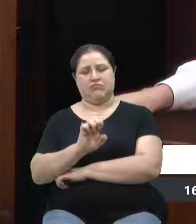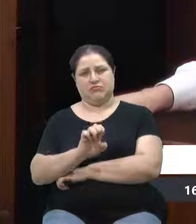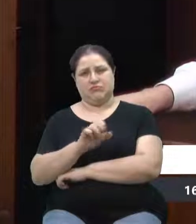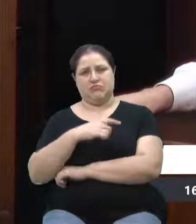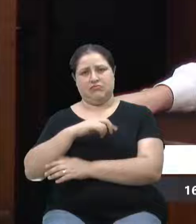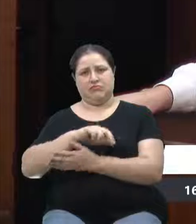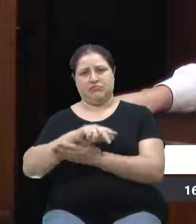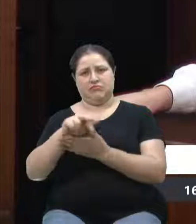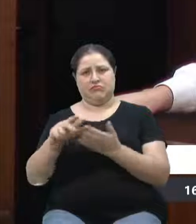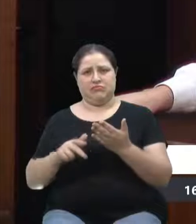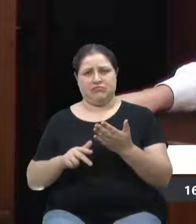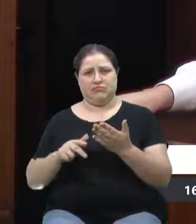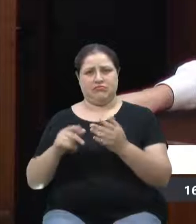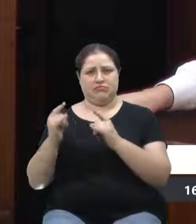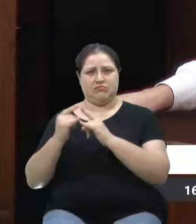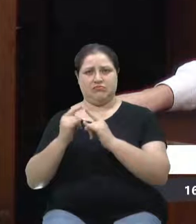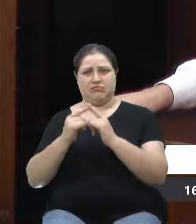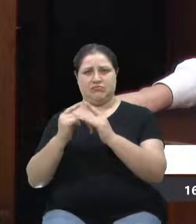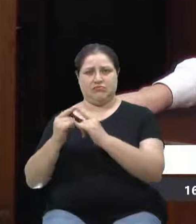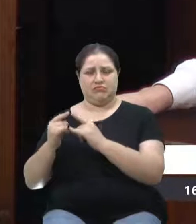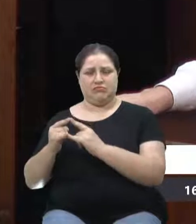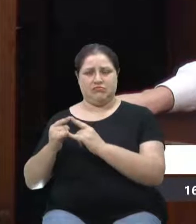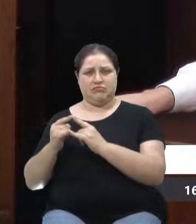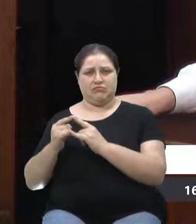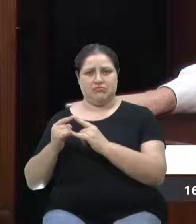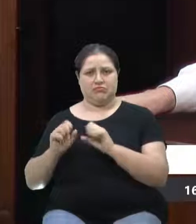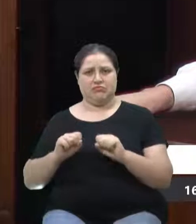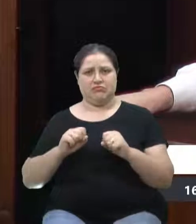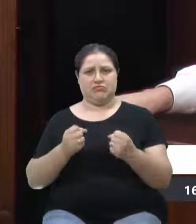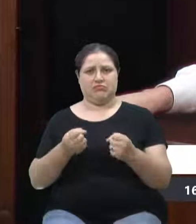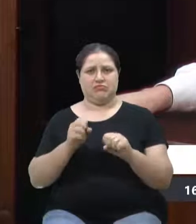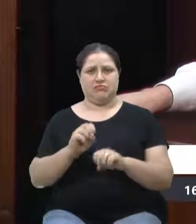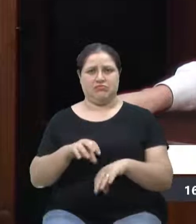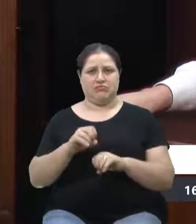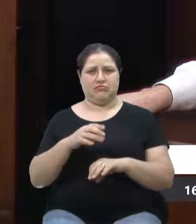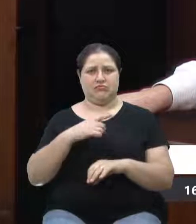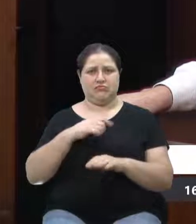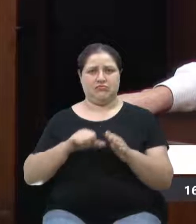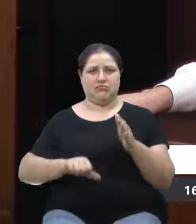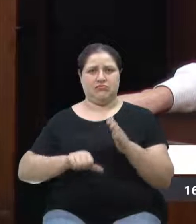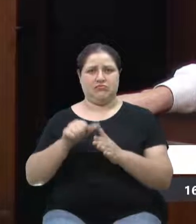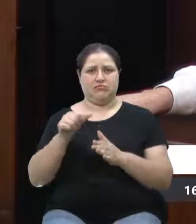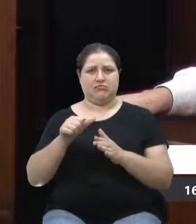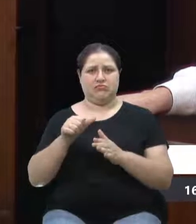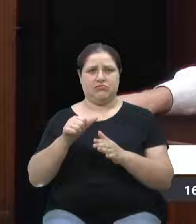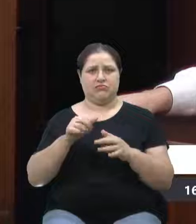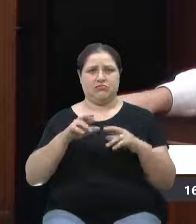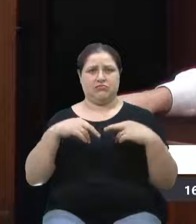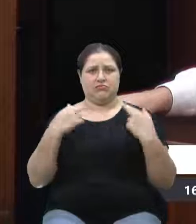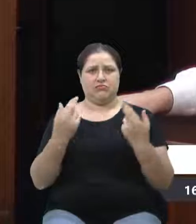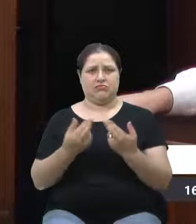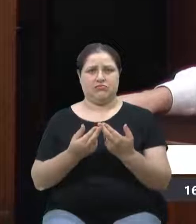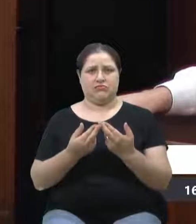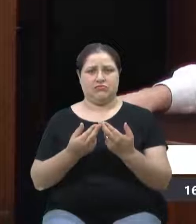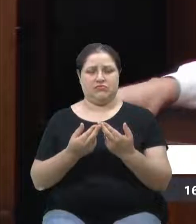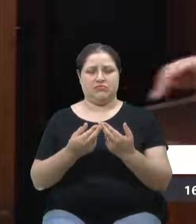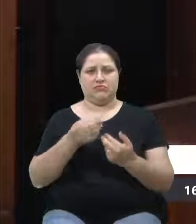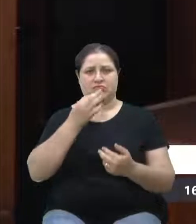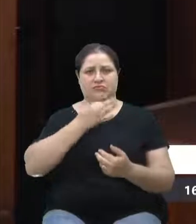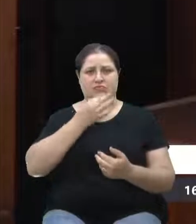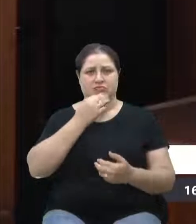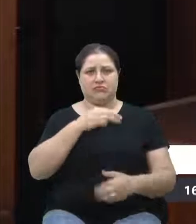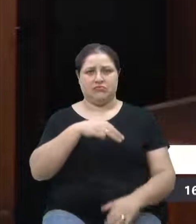em favor da educação. Então, teve essa primeira reunião, onde o MOB Caxias, ele